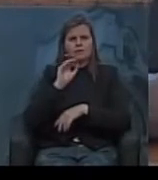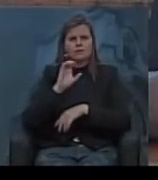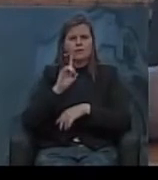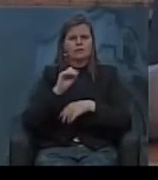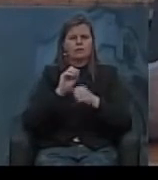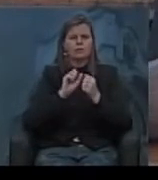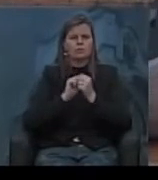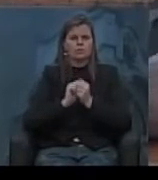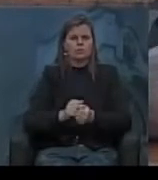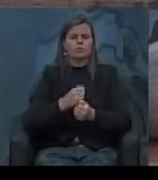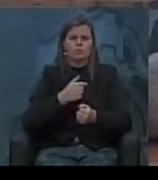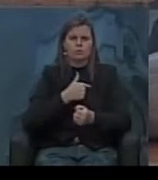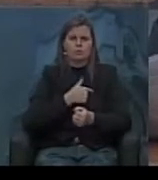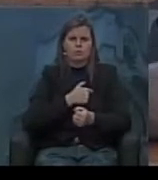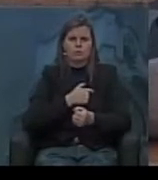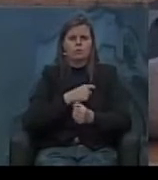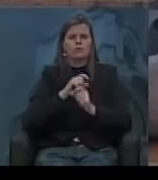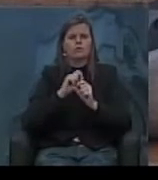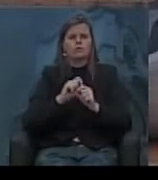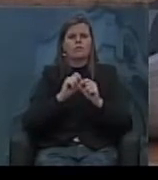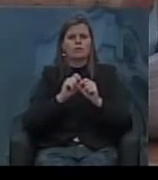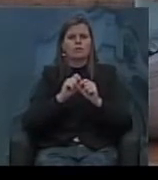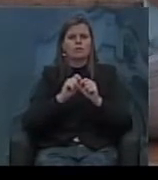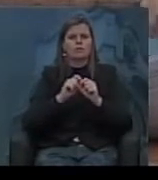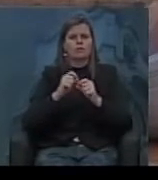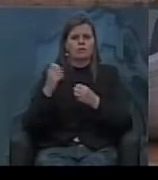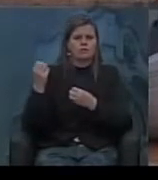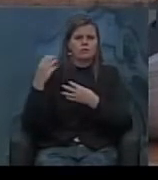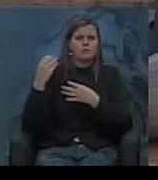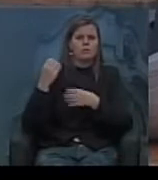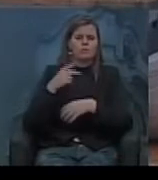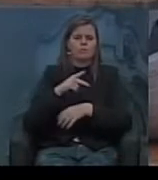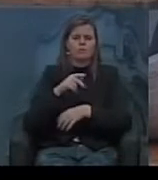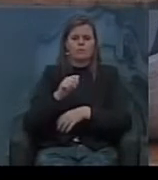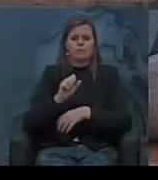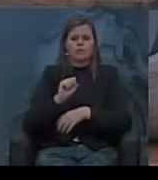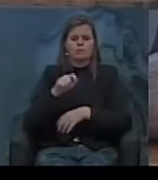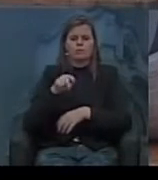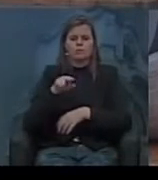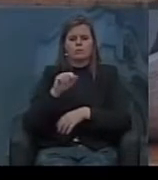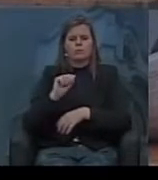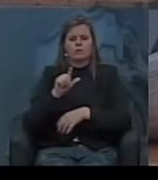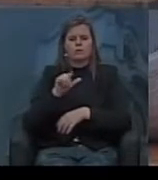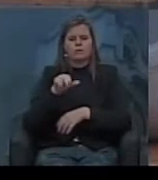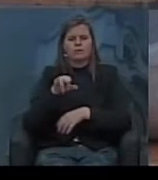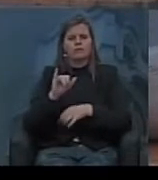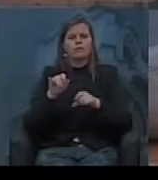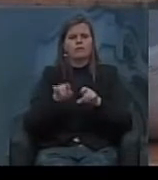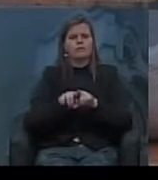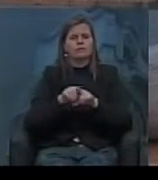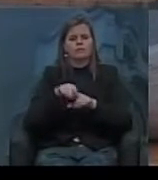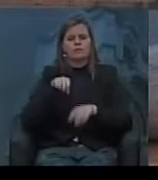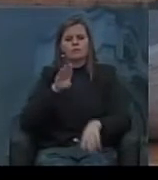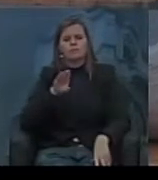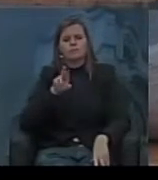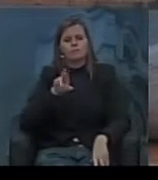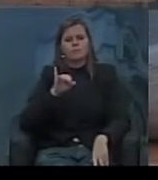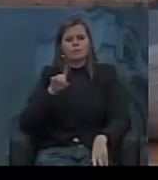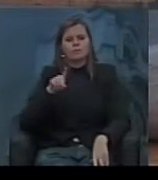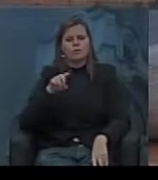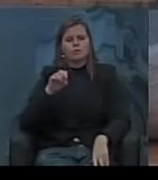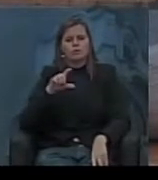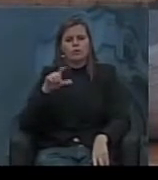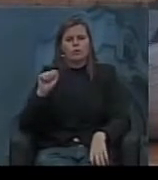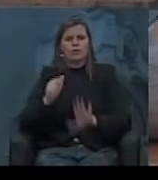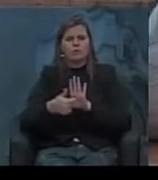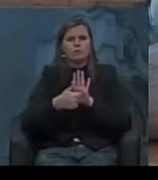com o Getúlio que assimilou os ensinamentos de Pasqualini que aplicou na prática como governante e que o Brizola veio depois sendo uma espécie